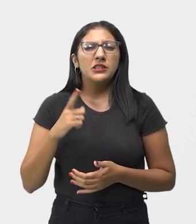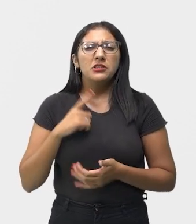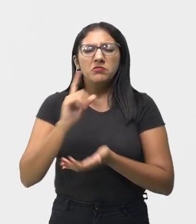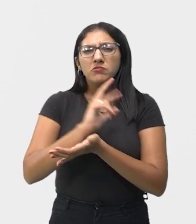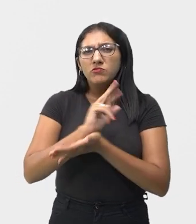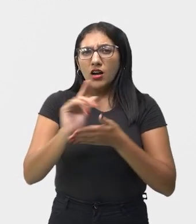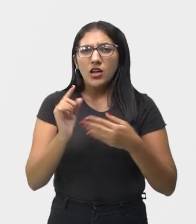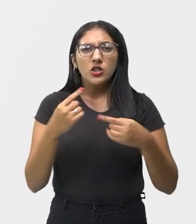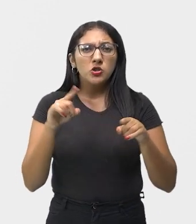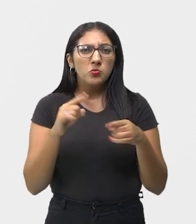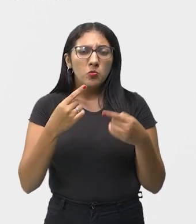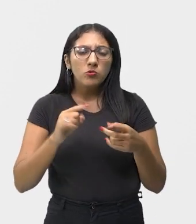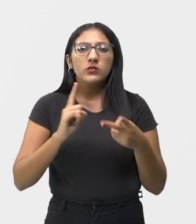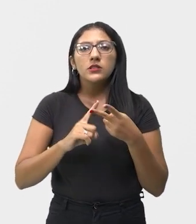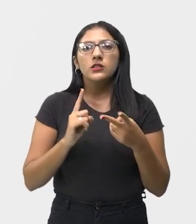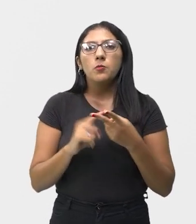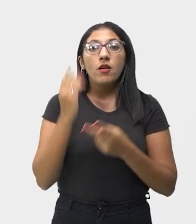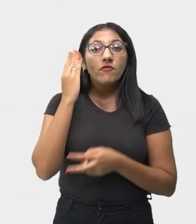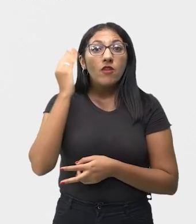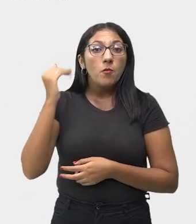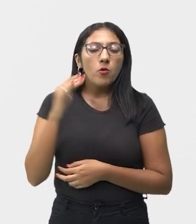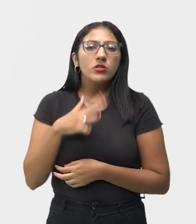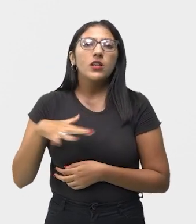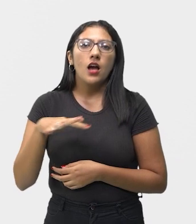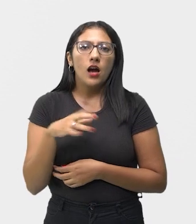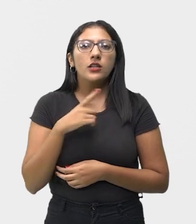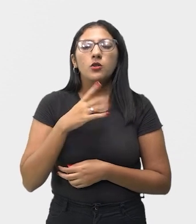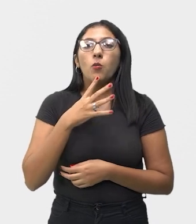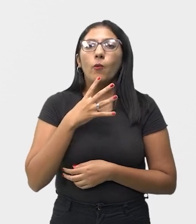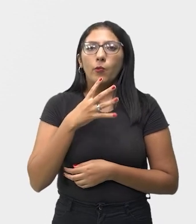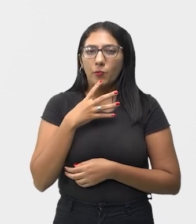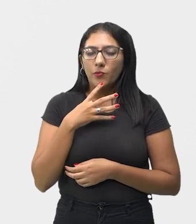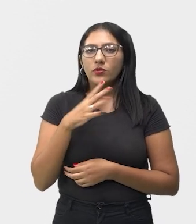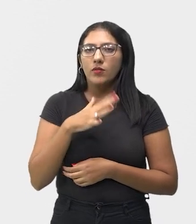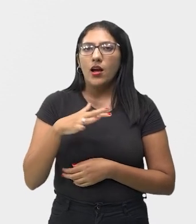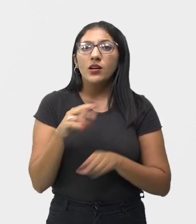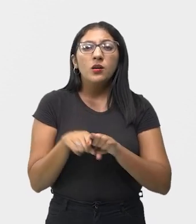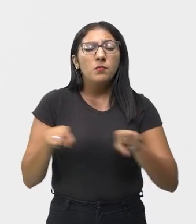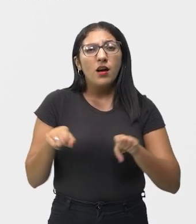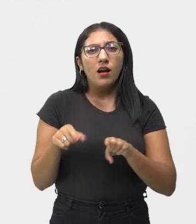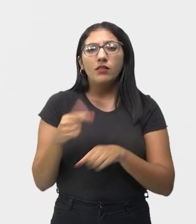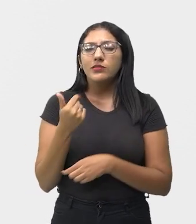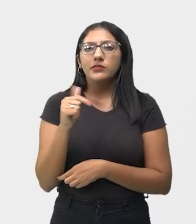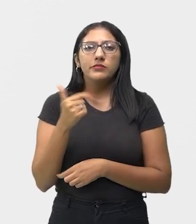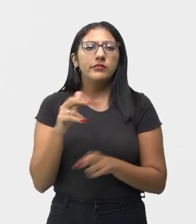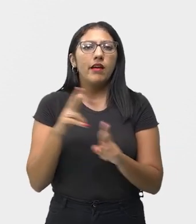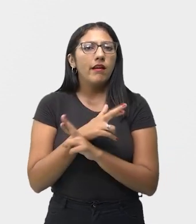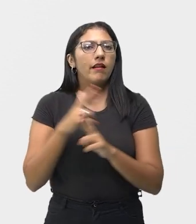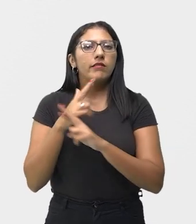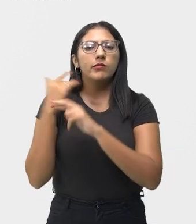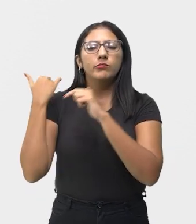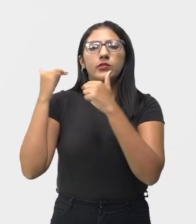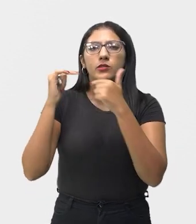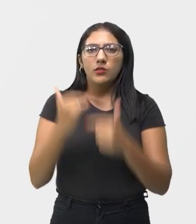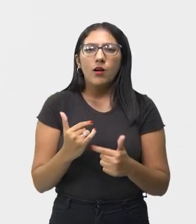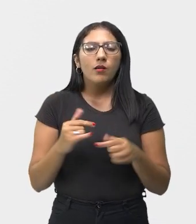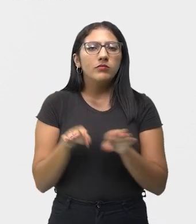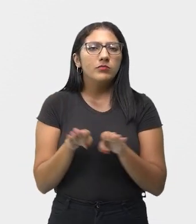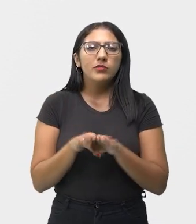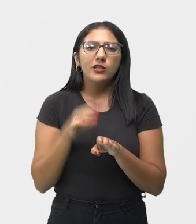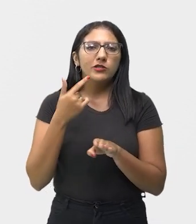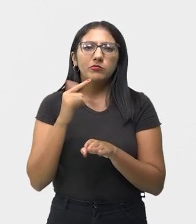músicas e músicos, que fazem sucesso comercialmente, mas que não tem nada de clássico e não tem